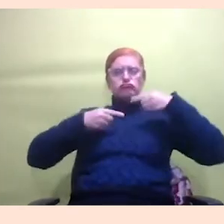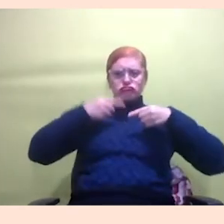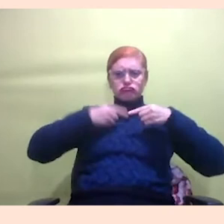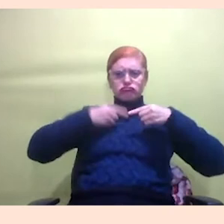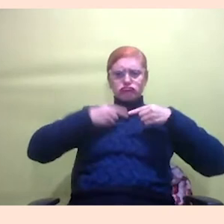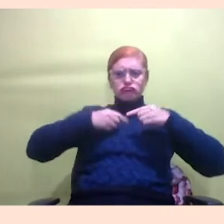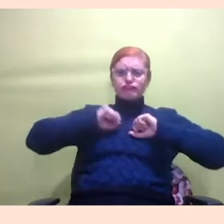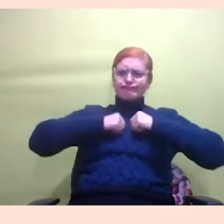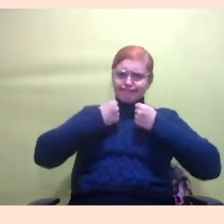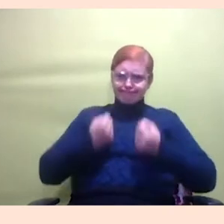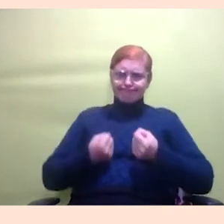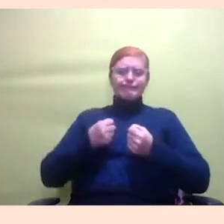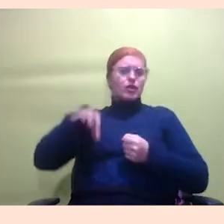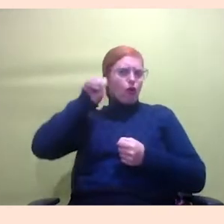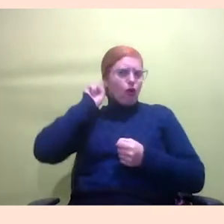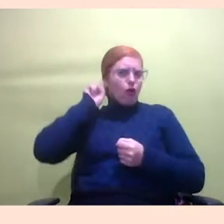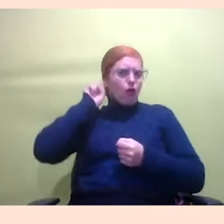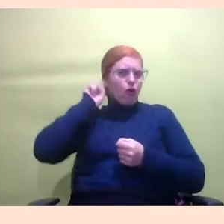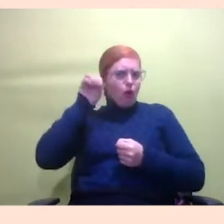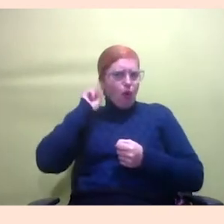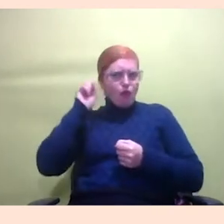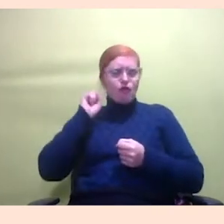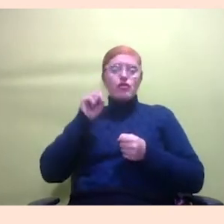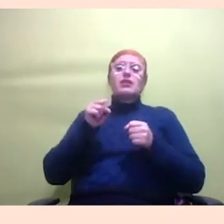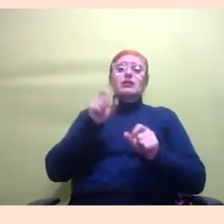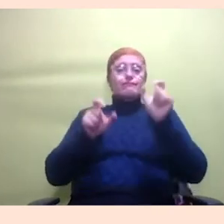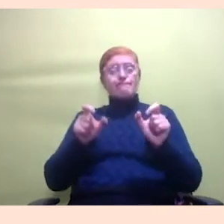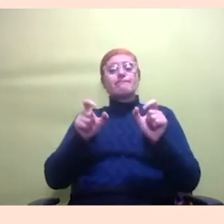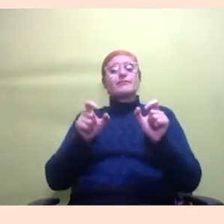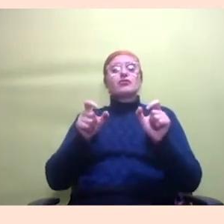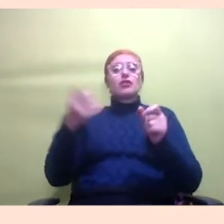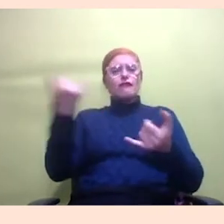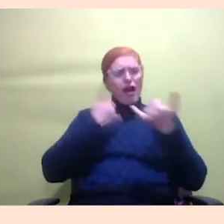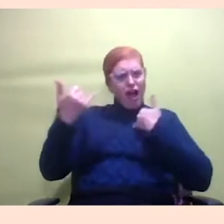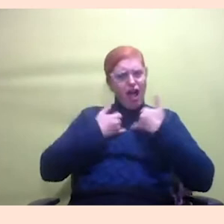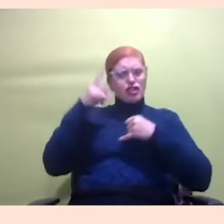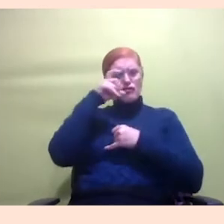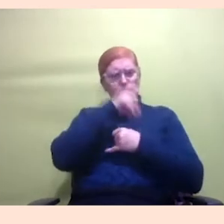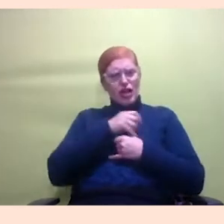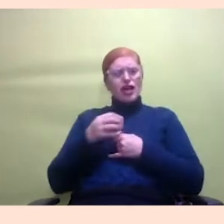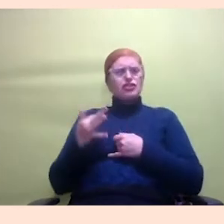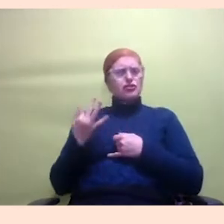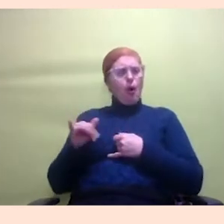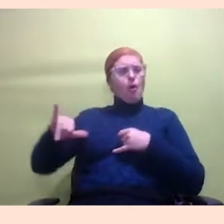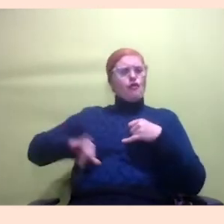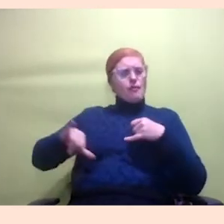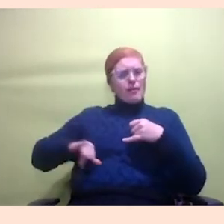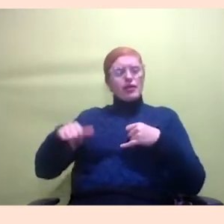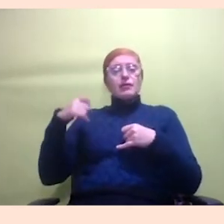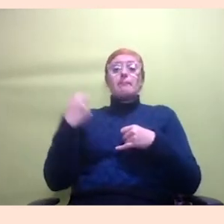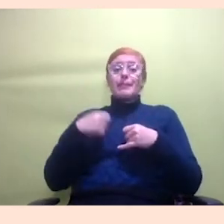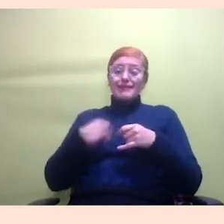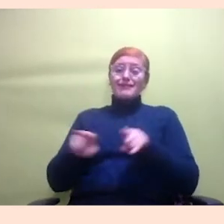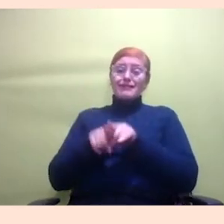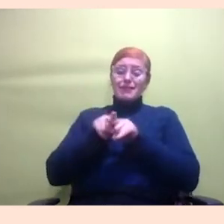narrativas as pessoas estão falando sobre suas dores sobre suas dificuldades mas eu acho que a gente precisa muito também refletir sobre